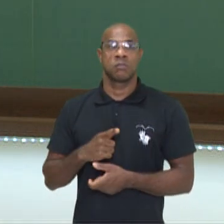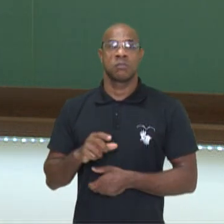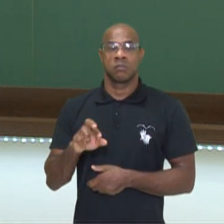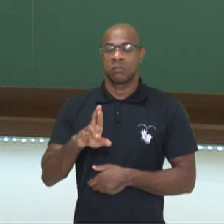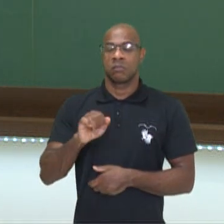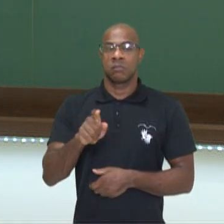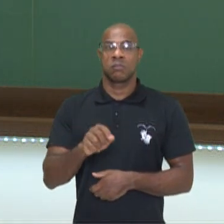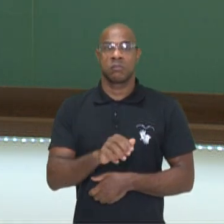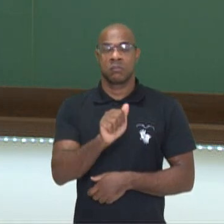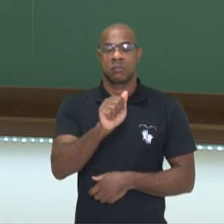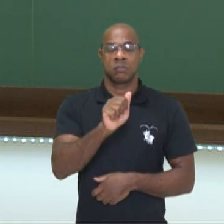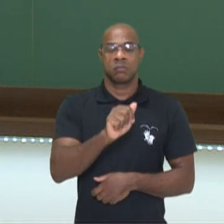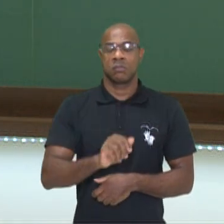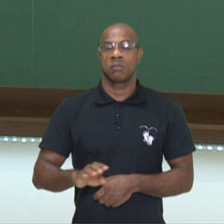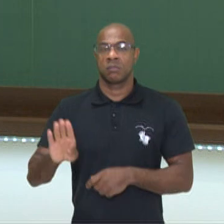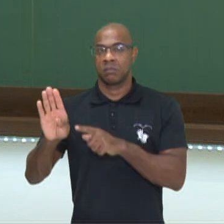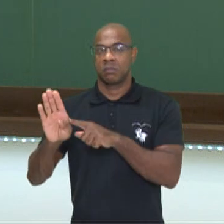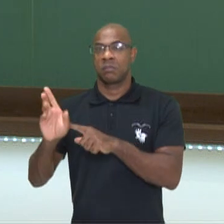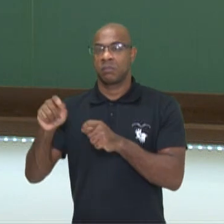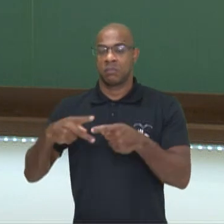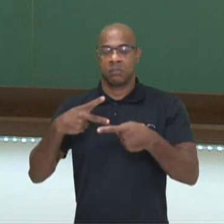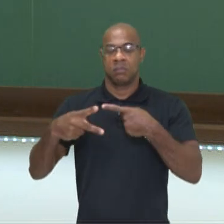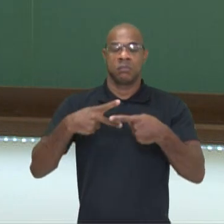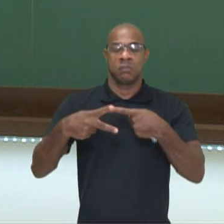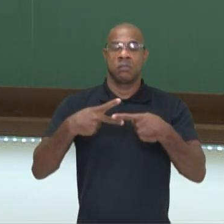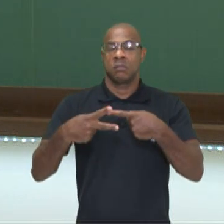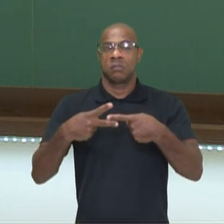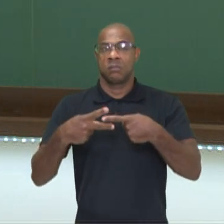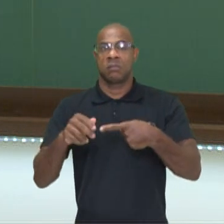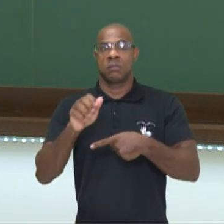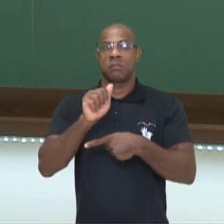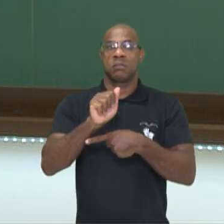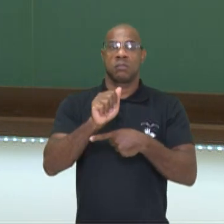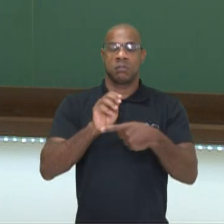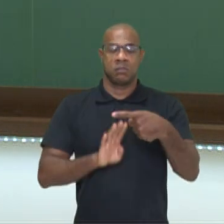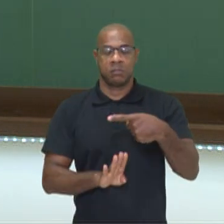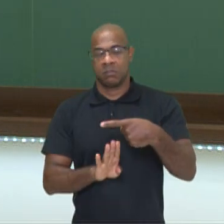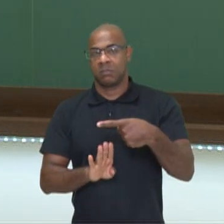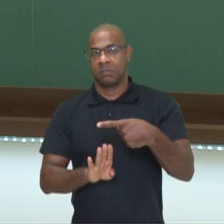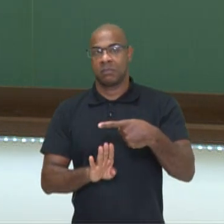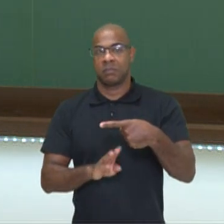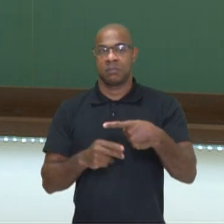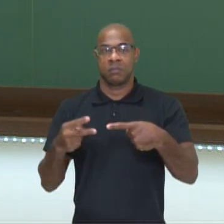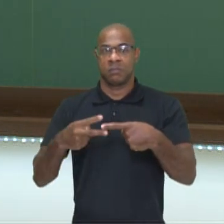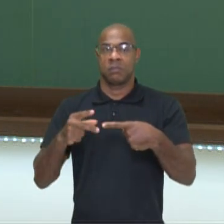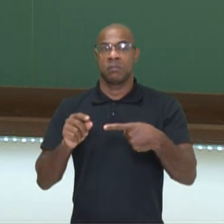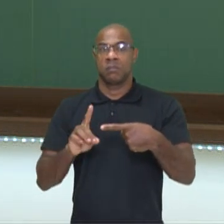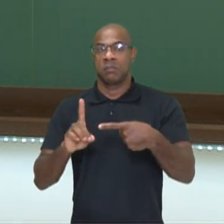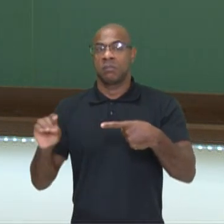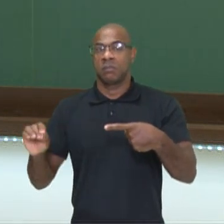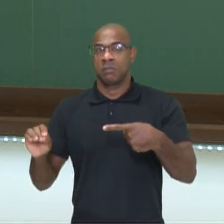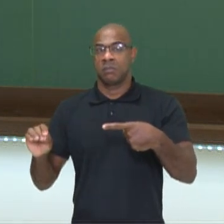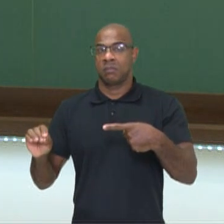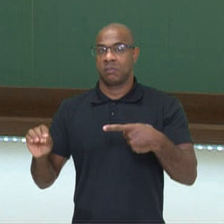de A para B, ou seja, uma fração A sobre B em que o B é igual a 100, ou seja, o denominador é 100. Beleza?